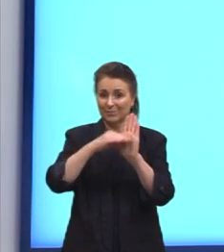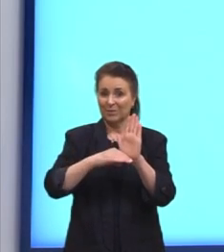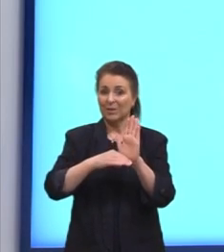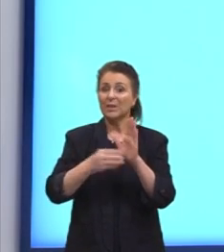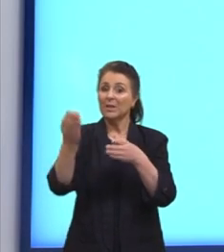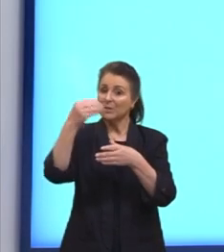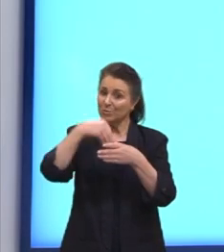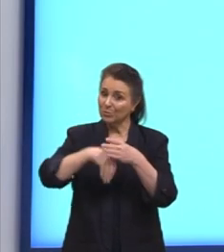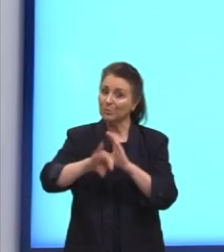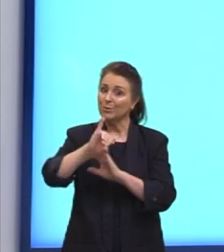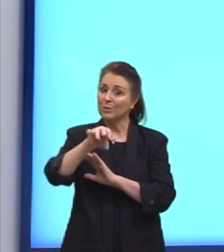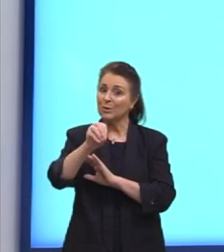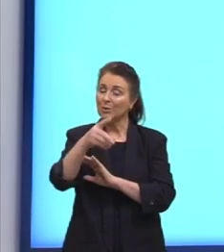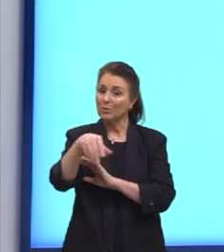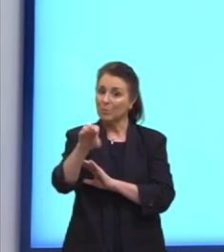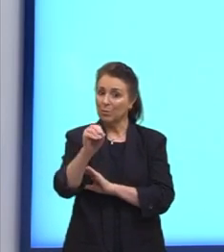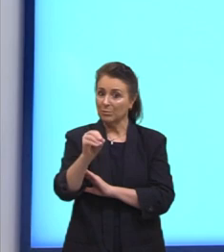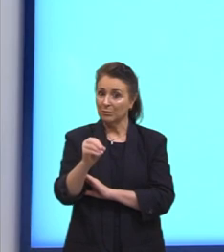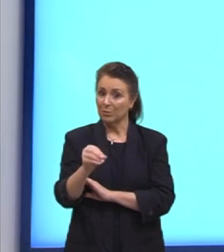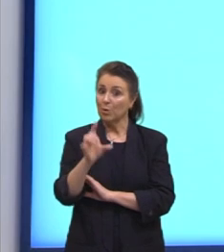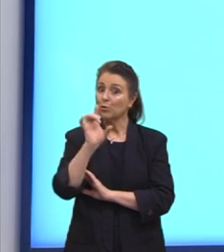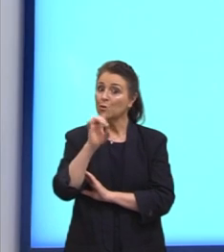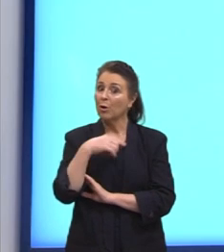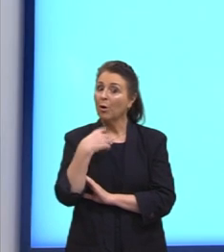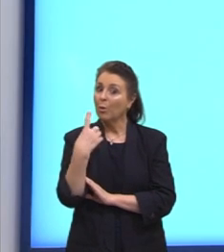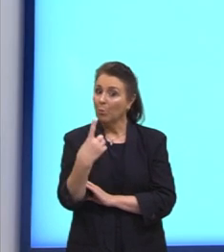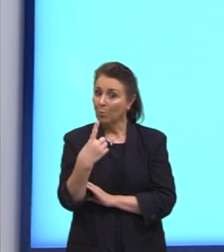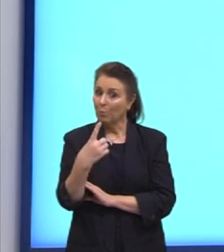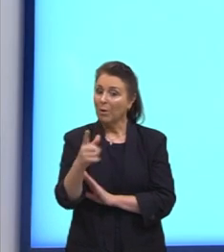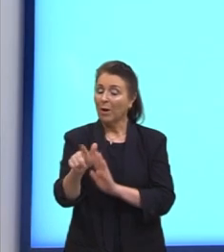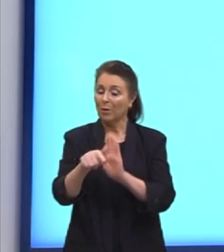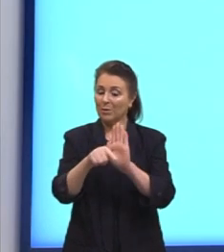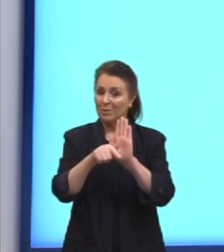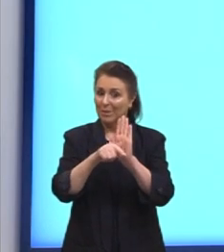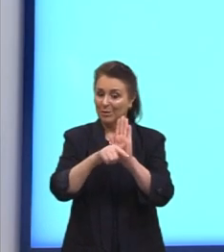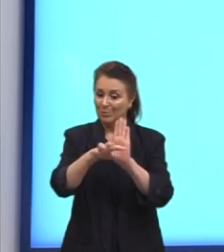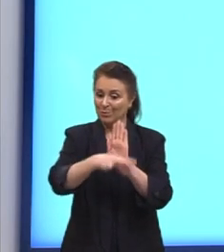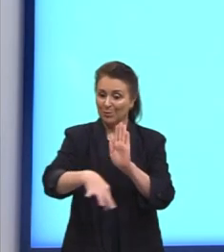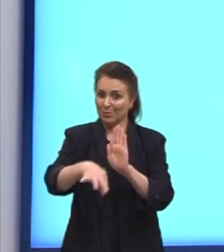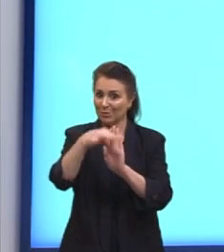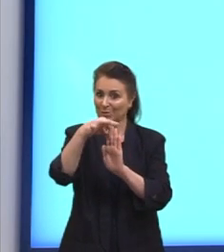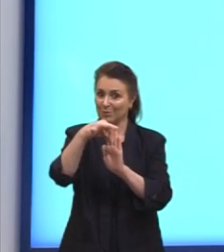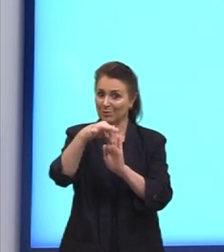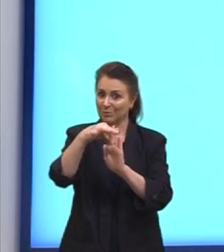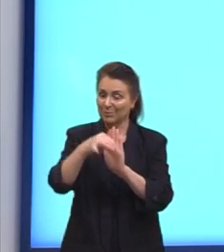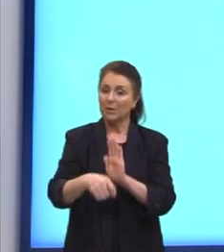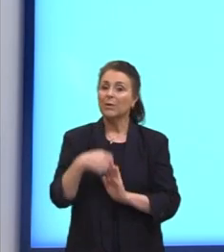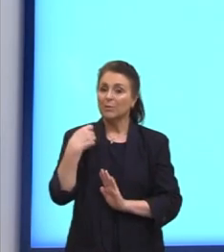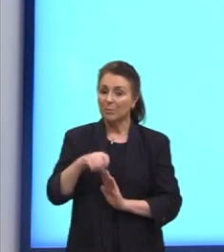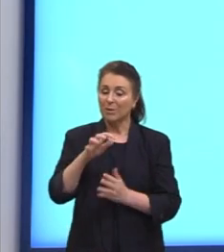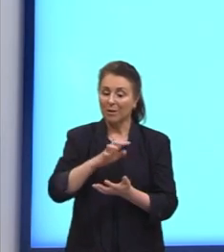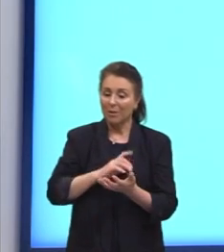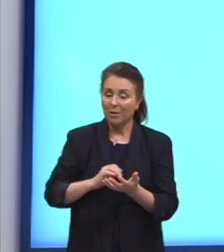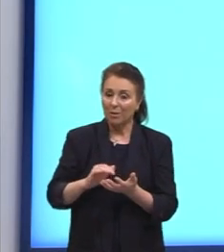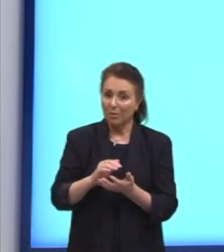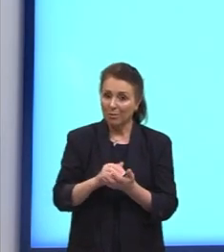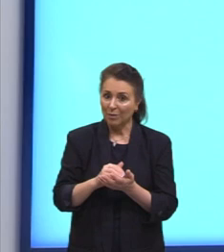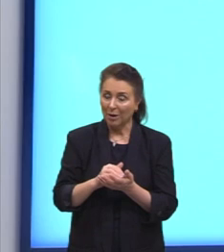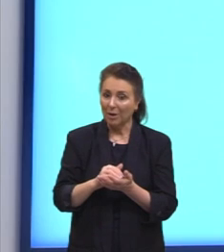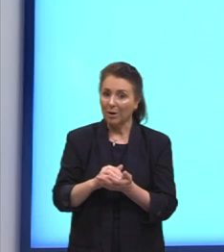João. Um deles somente vai ser o sétimo sorteado, né? E aí a gente precisa calcular essa